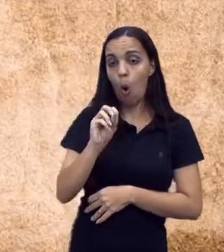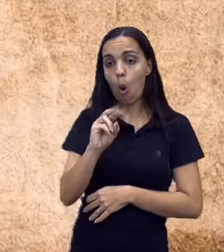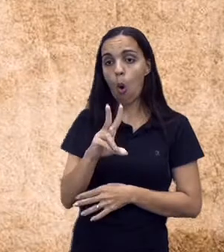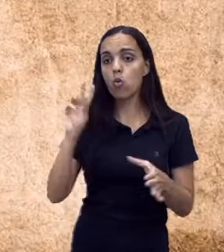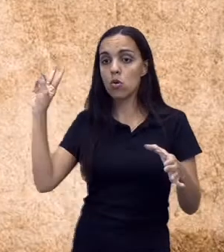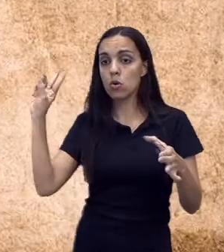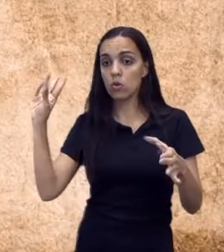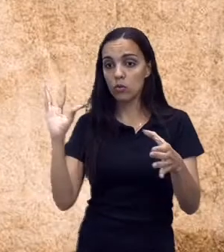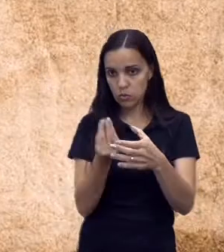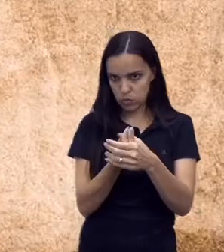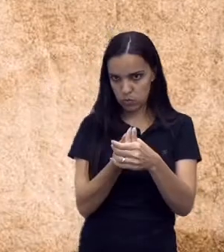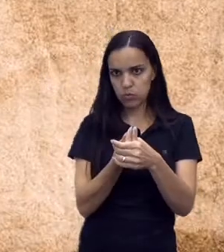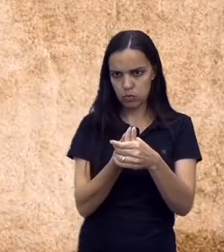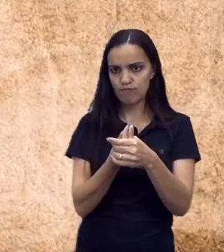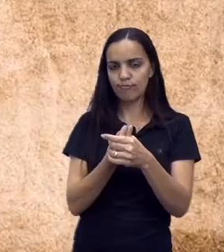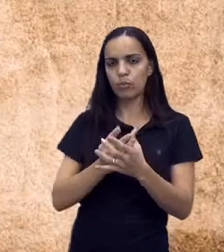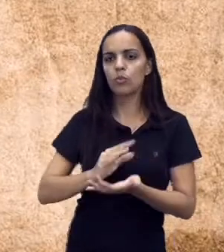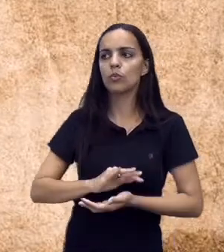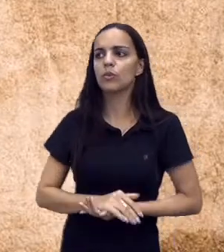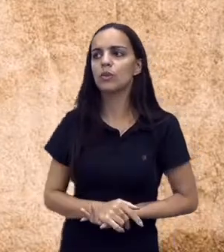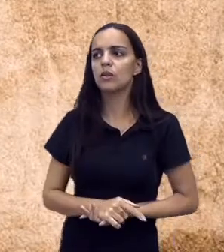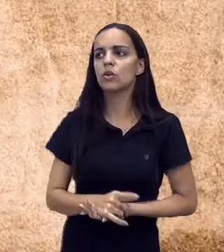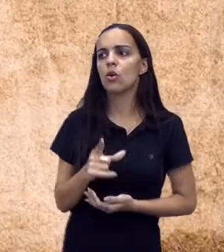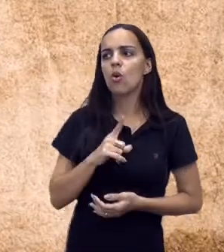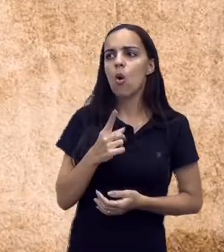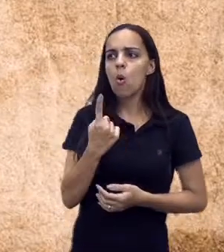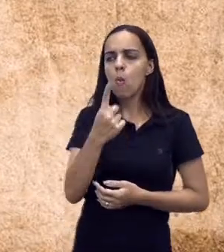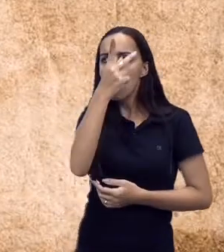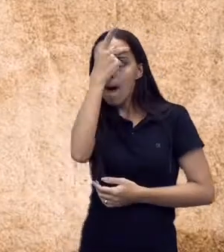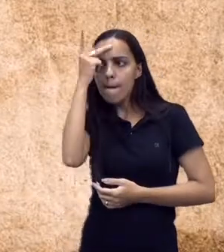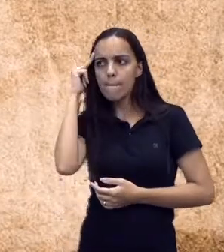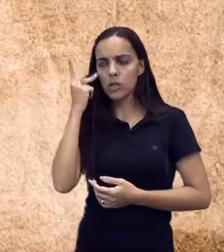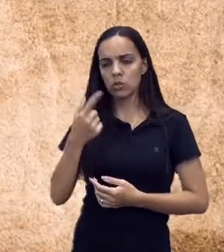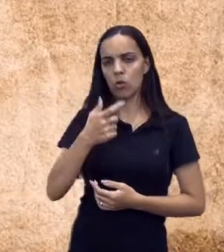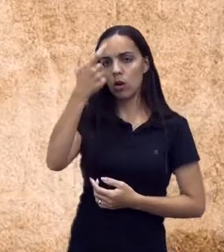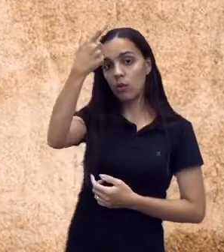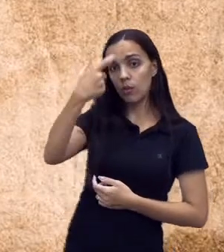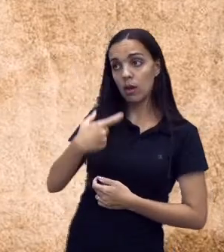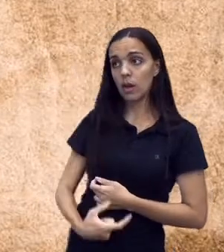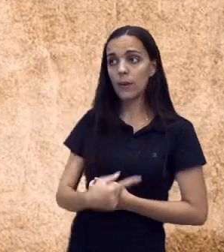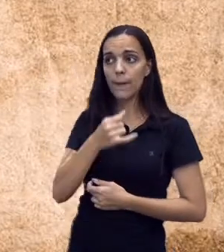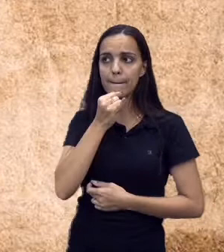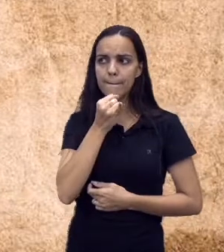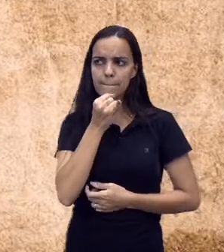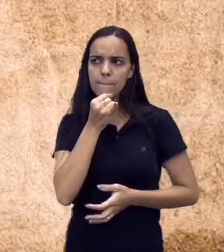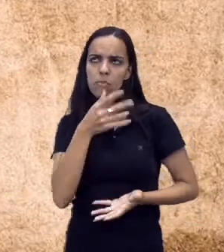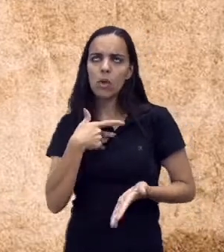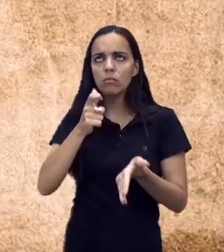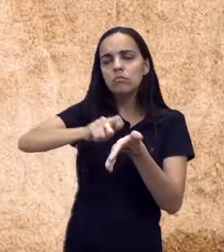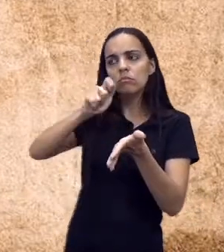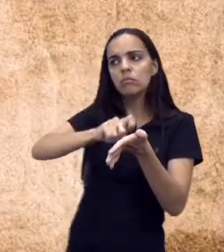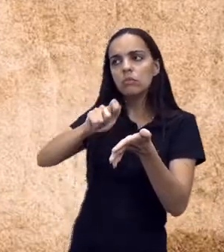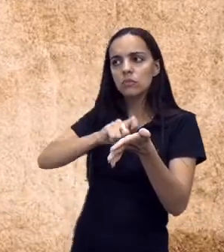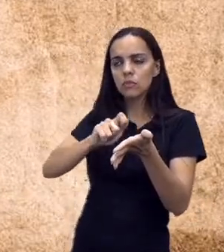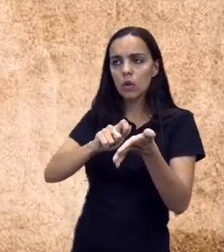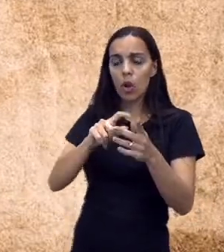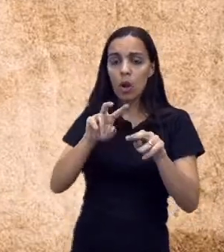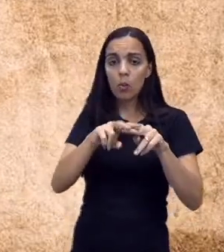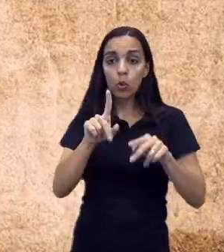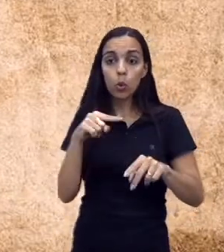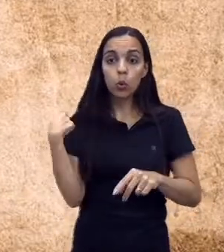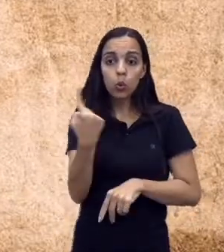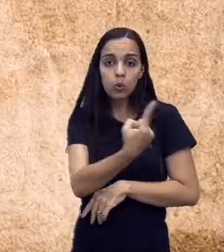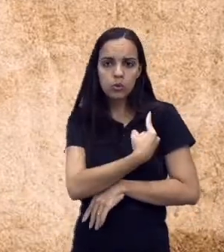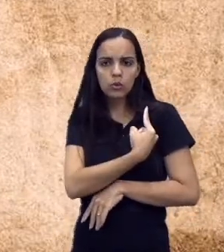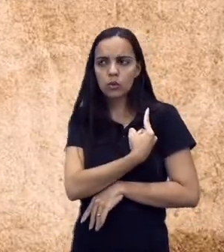singular ou do plural. Porque como é uma pessoa, eu, por exemplo, que estou escrevendo a carta, ou nós, né?